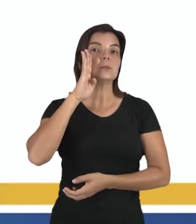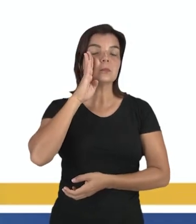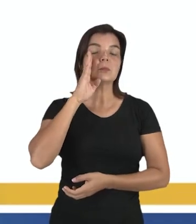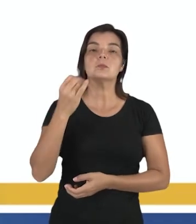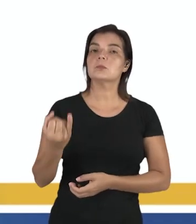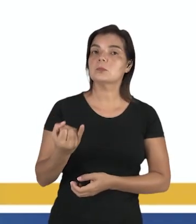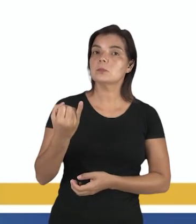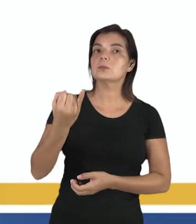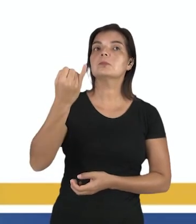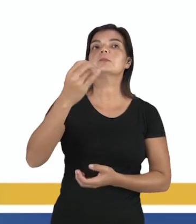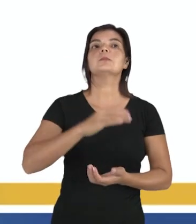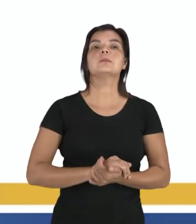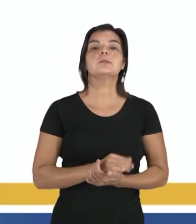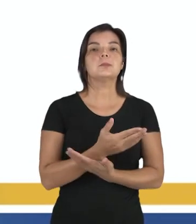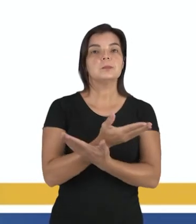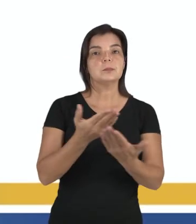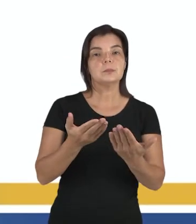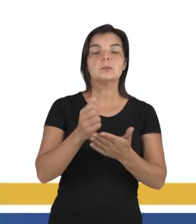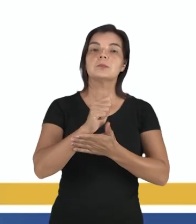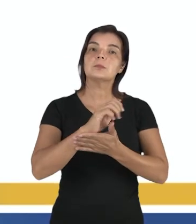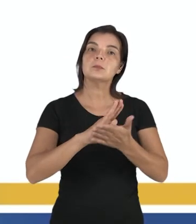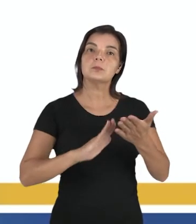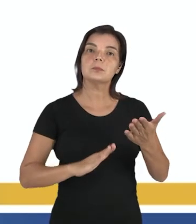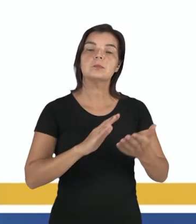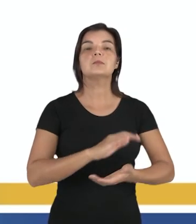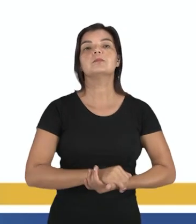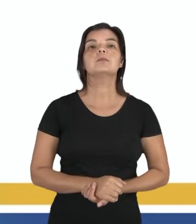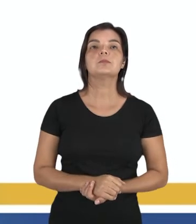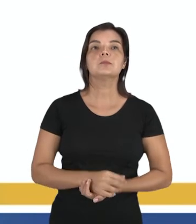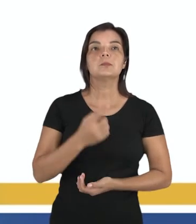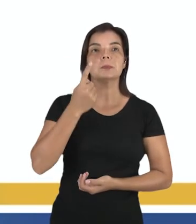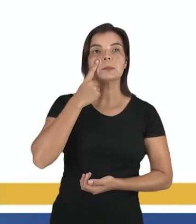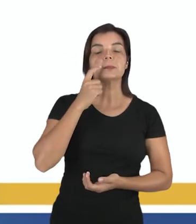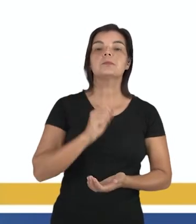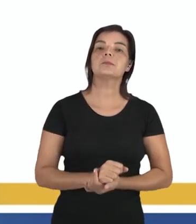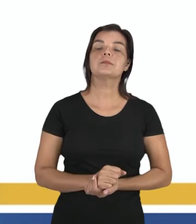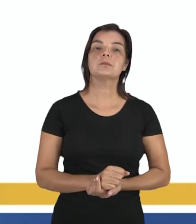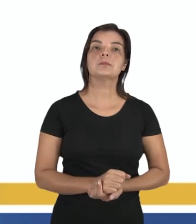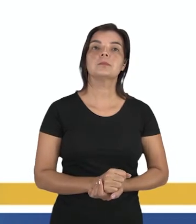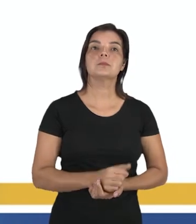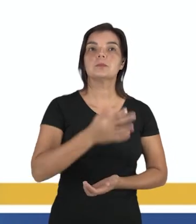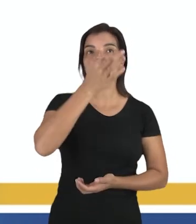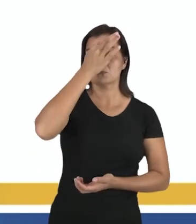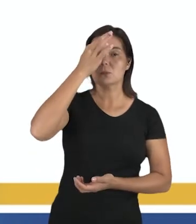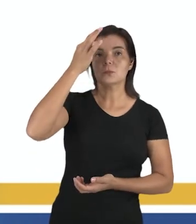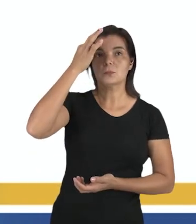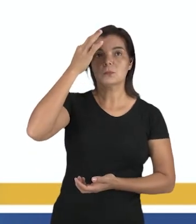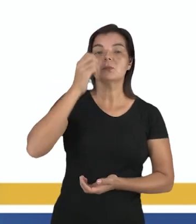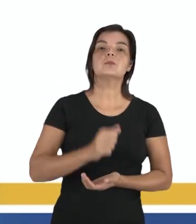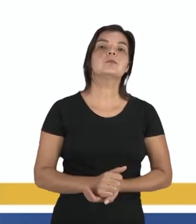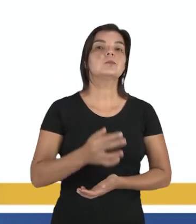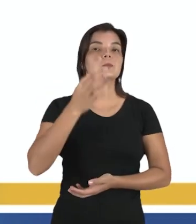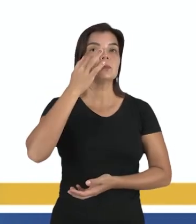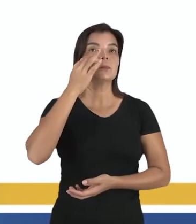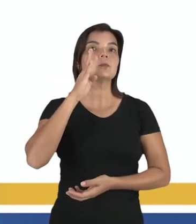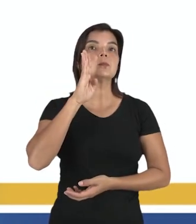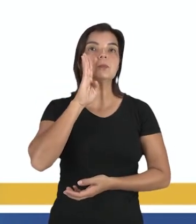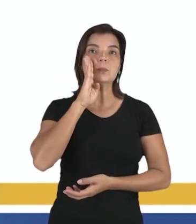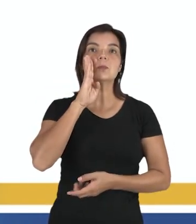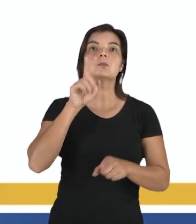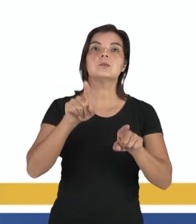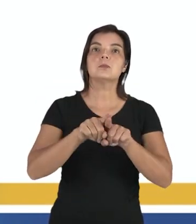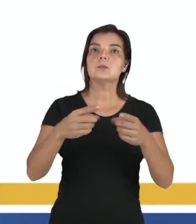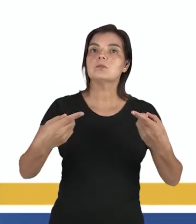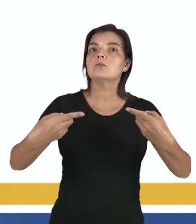protagonistas, agora para vocês um exercício, vamos ler a questão, a filosofia de Francis Bacon é uma reação,